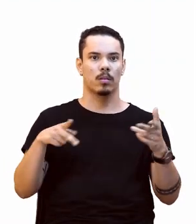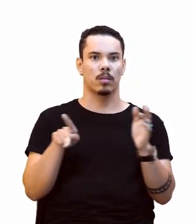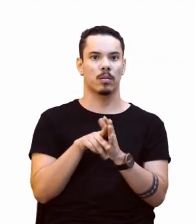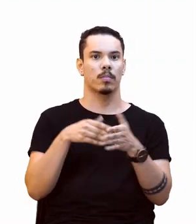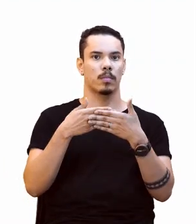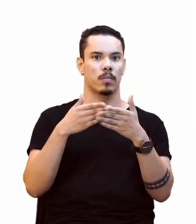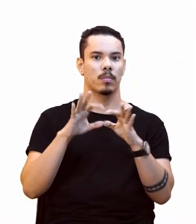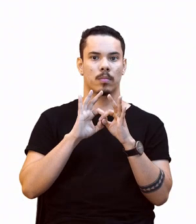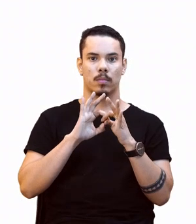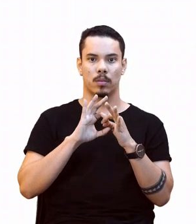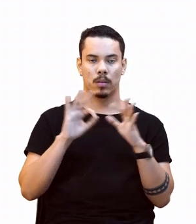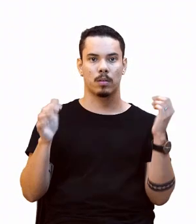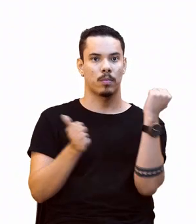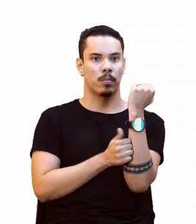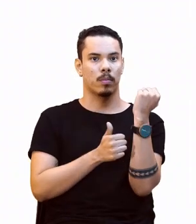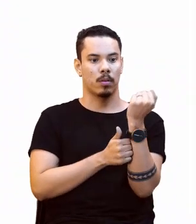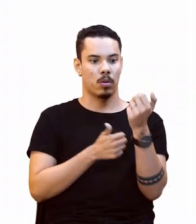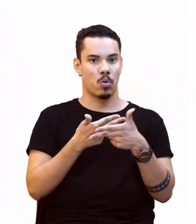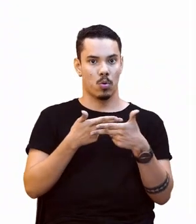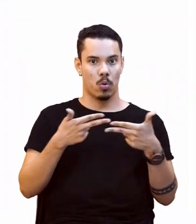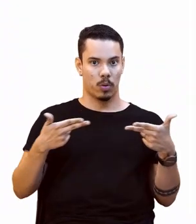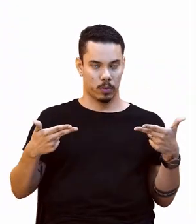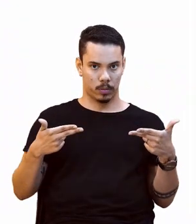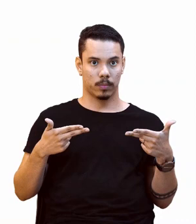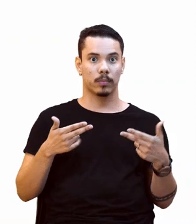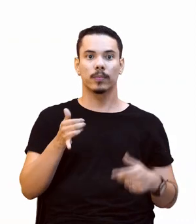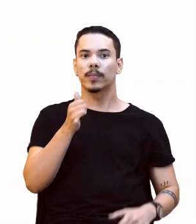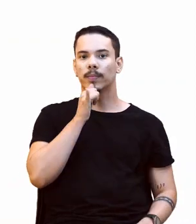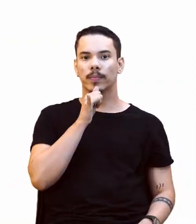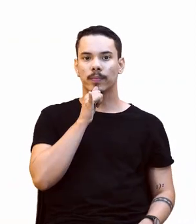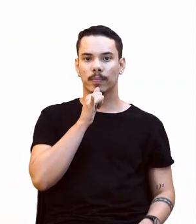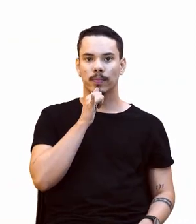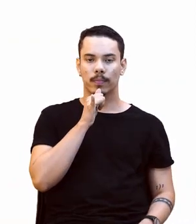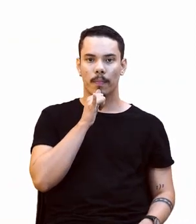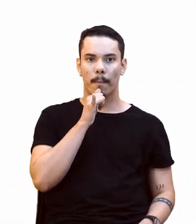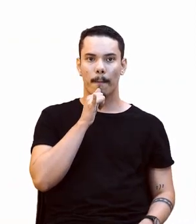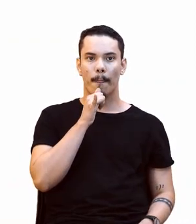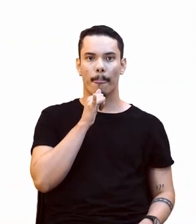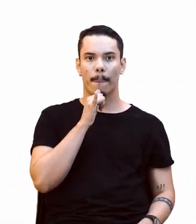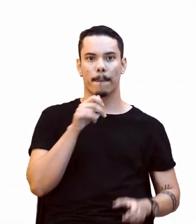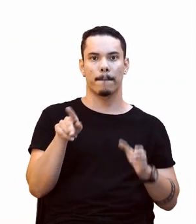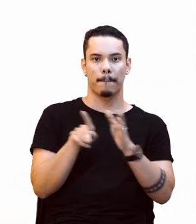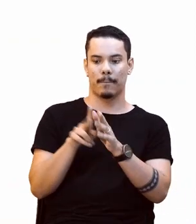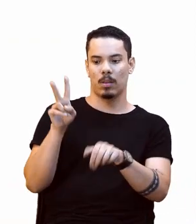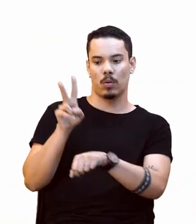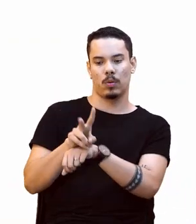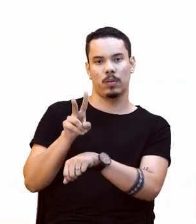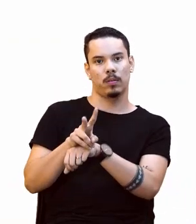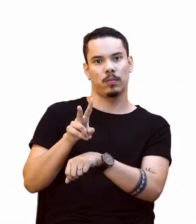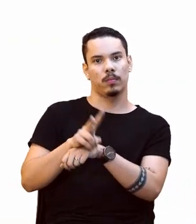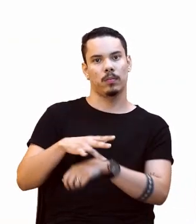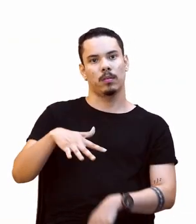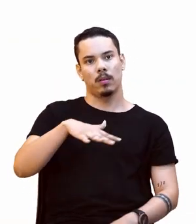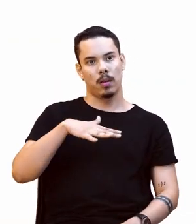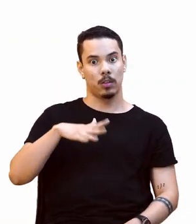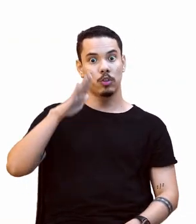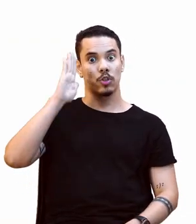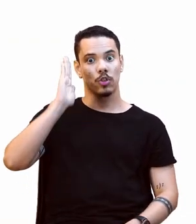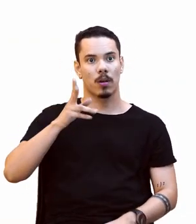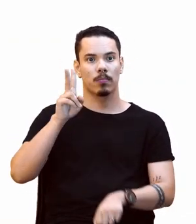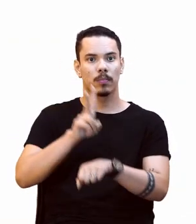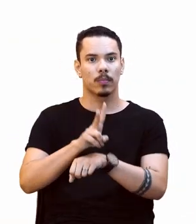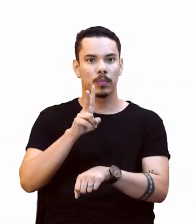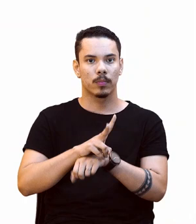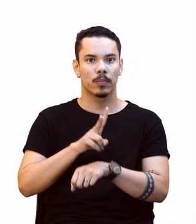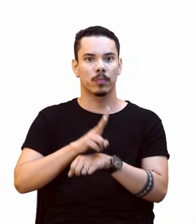atividades de madeiras, tá? Exemplo. Unidade de Conservação e áreas protegidas que estão